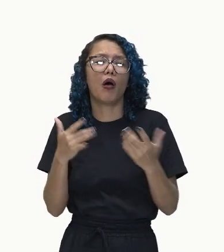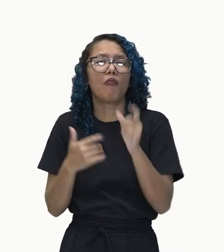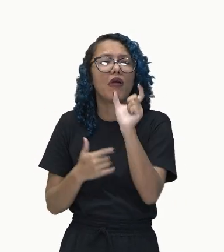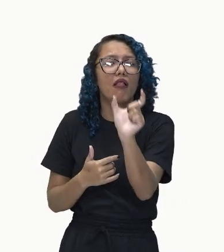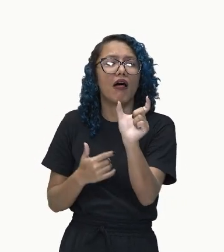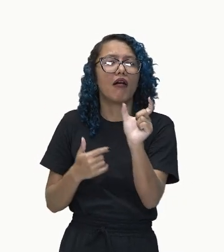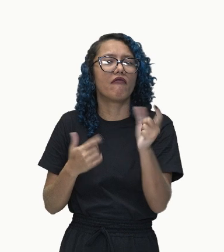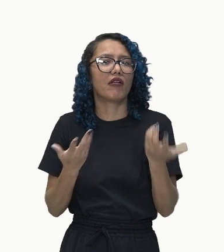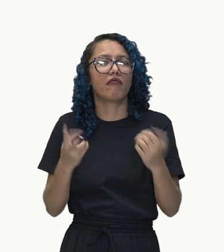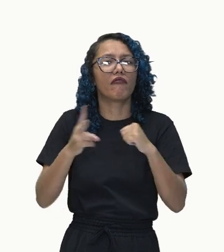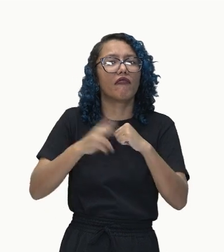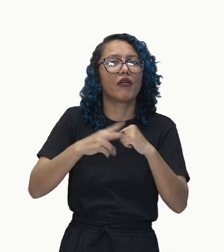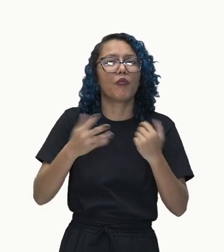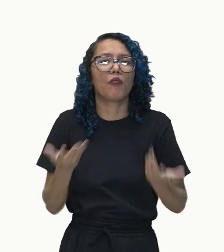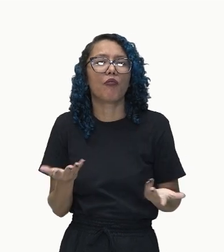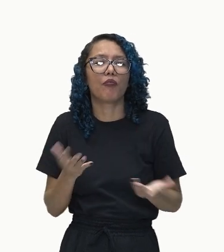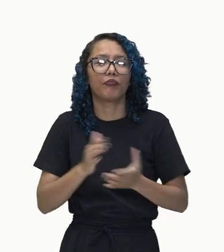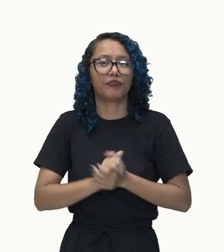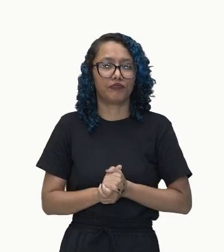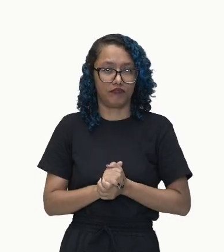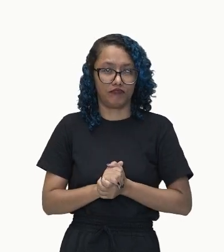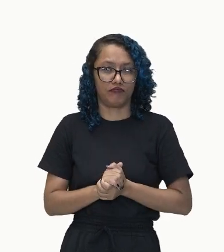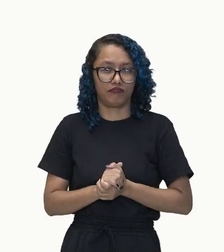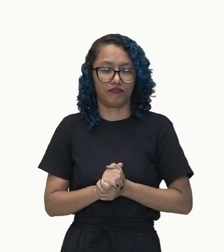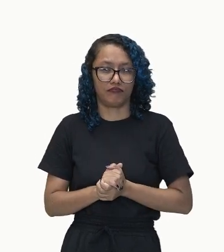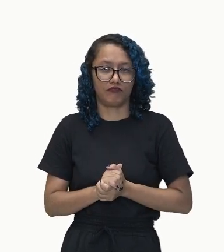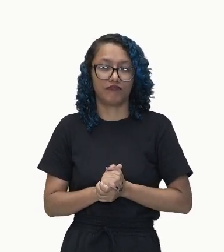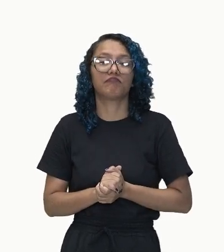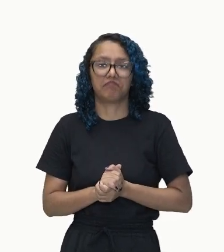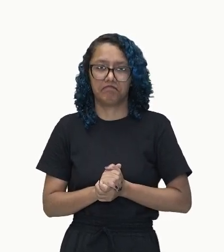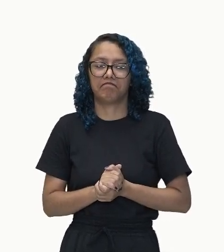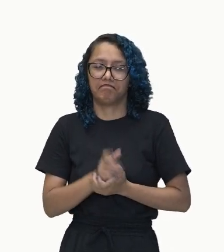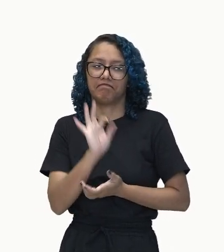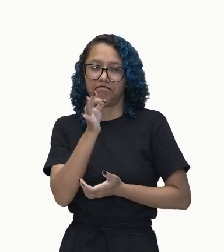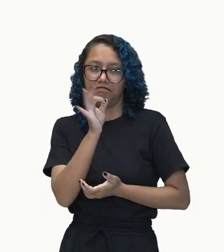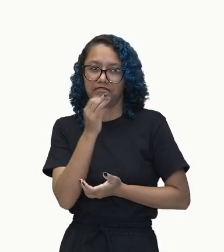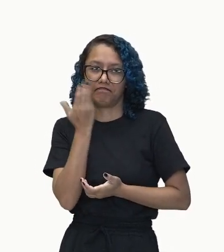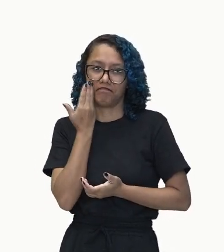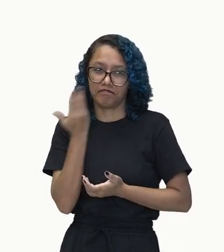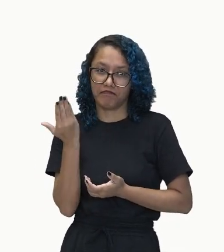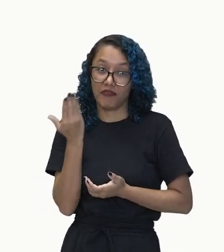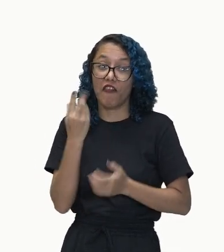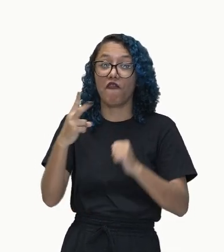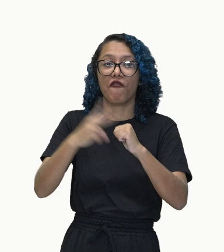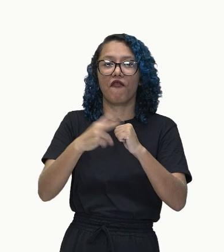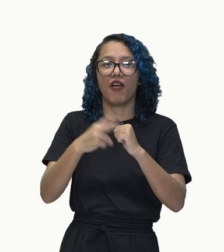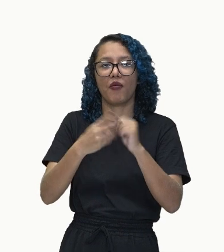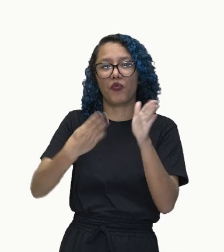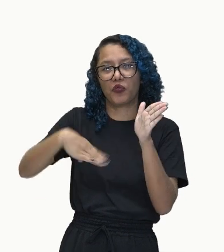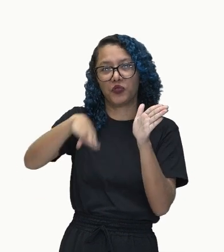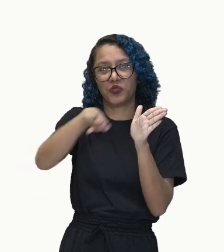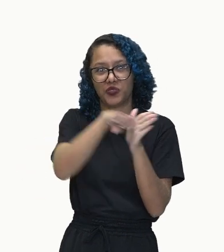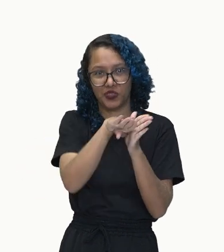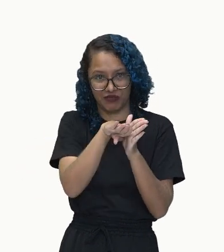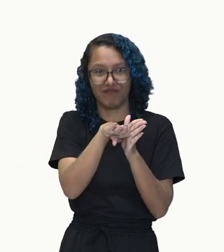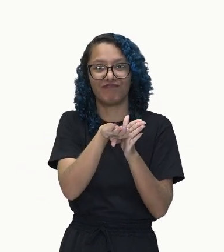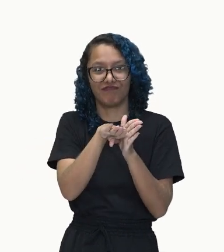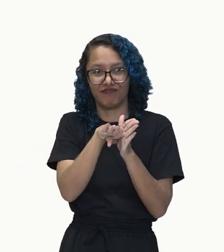Isso? É isso mesmo. Ouvido aqui. Ouvido aqui. É isso mesmo. Tá aqui, ó. Verbo chegar. Achou? Você já